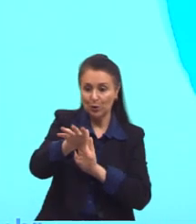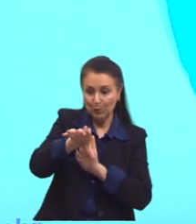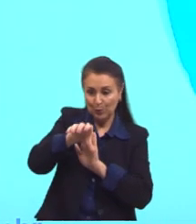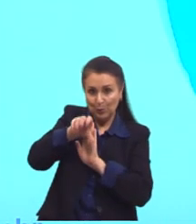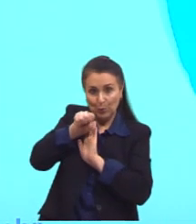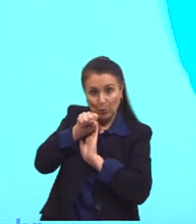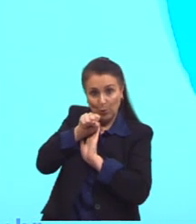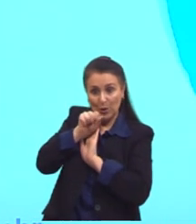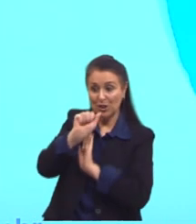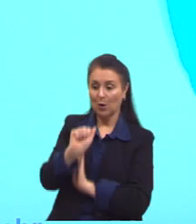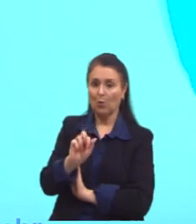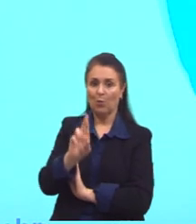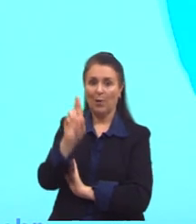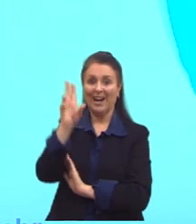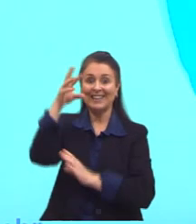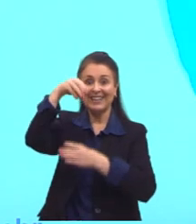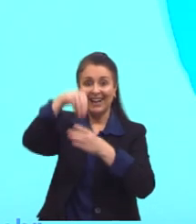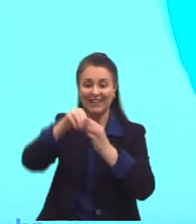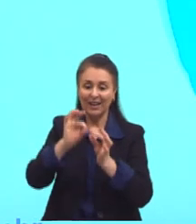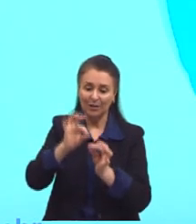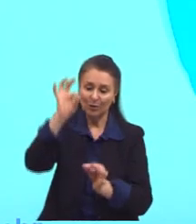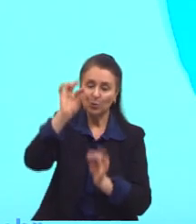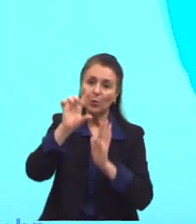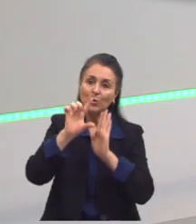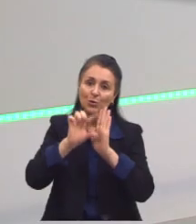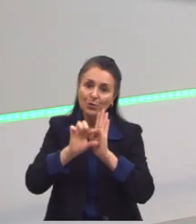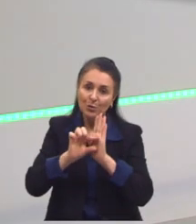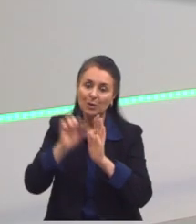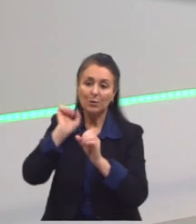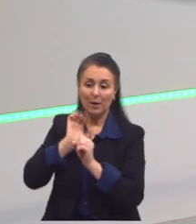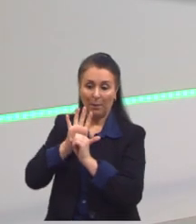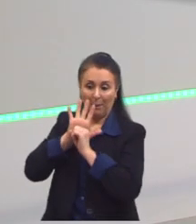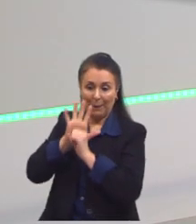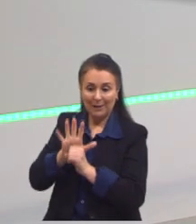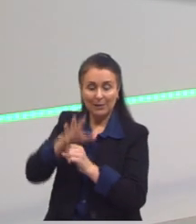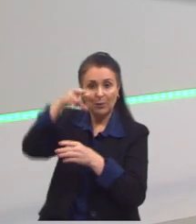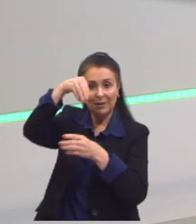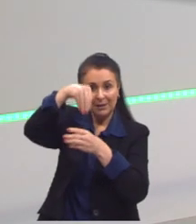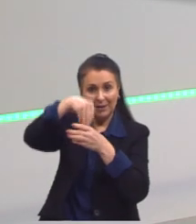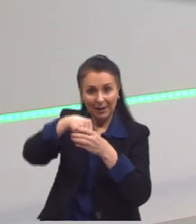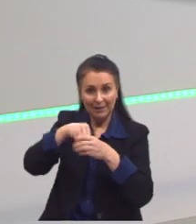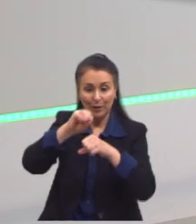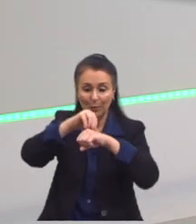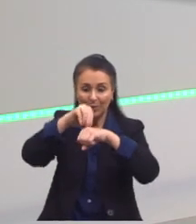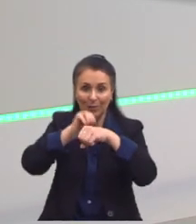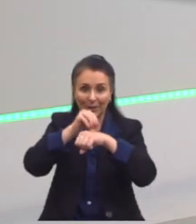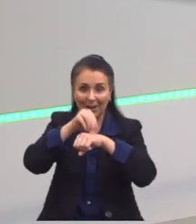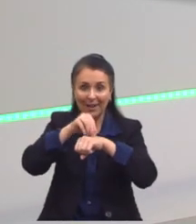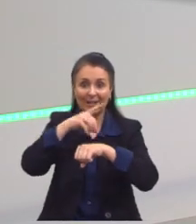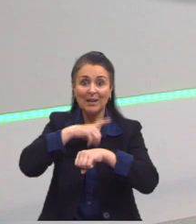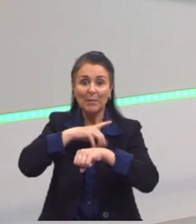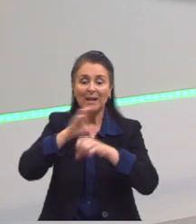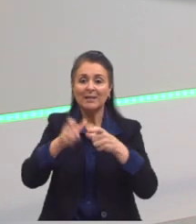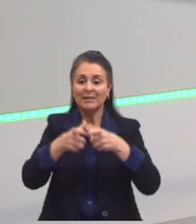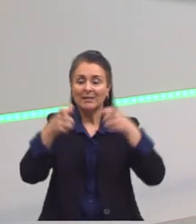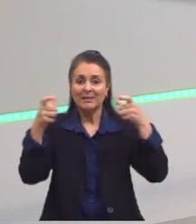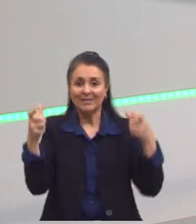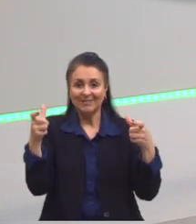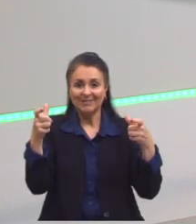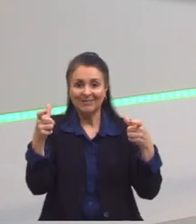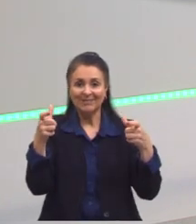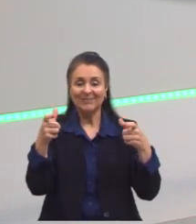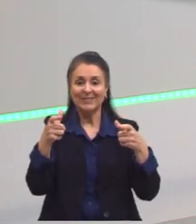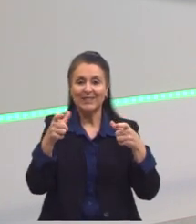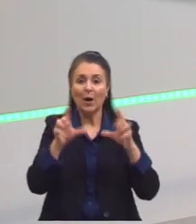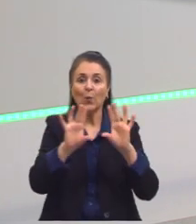parte do ar desse canudo a gente diminui a pressão dentro dele porque as moléculas têm mais espaço e então o